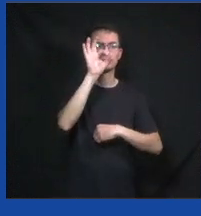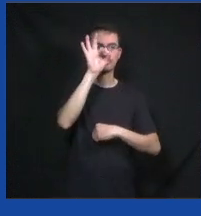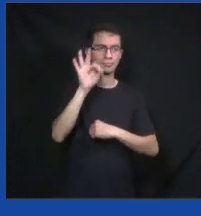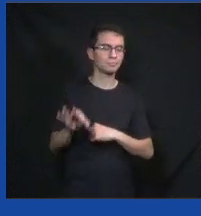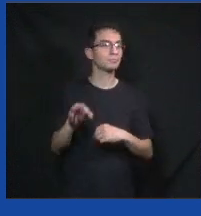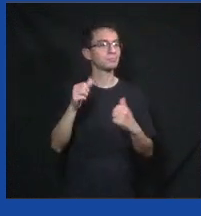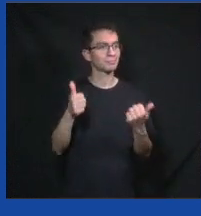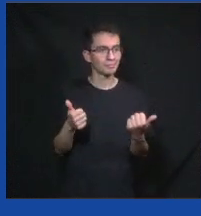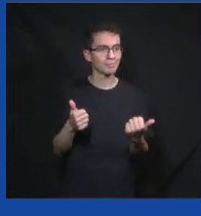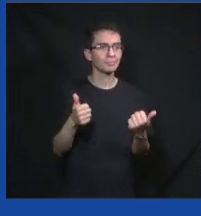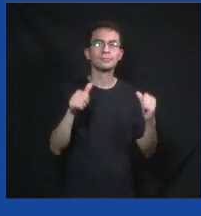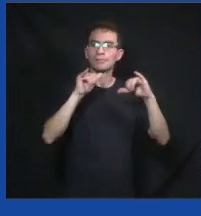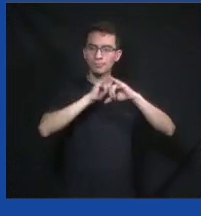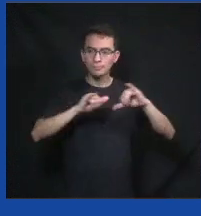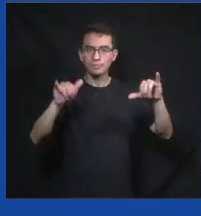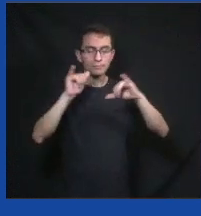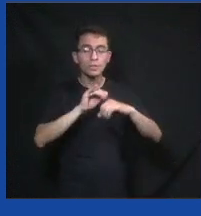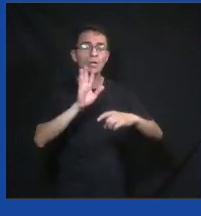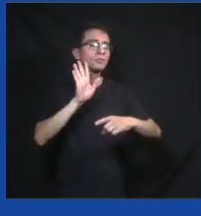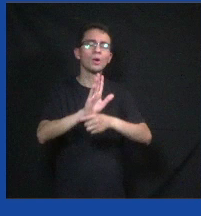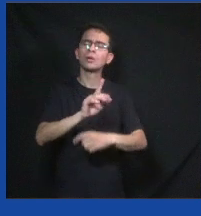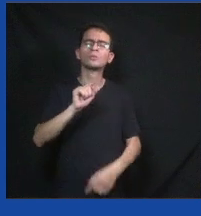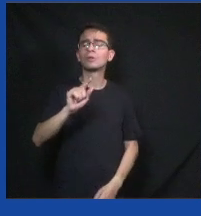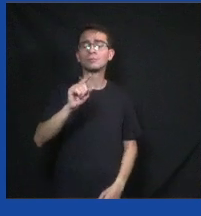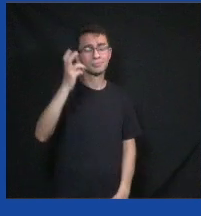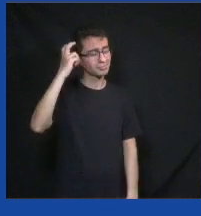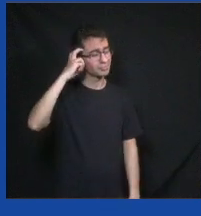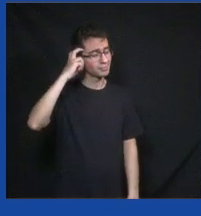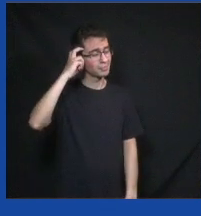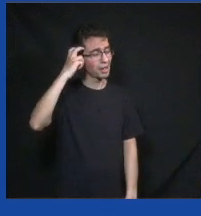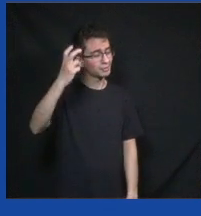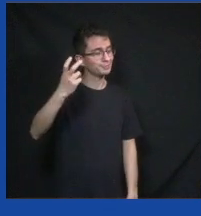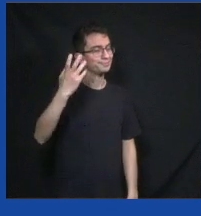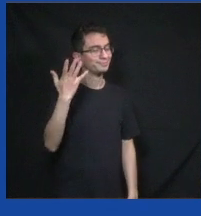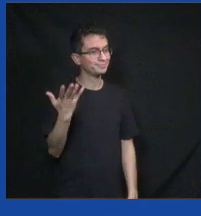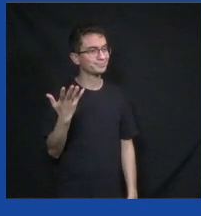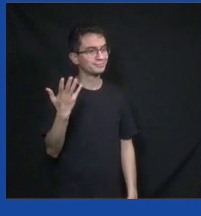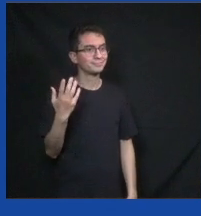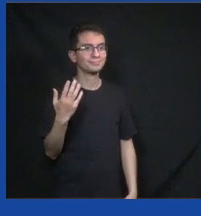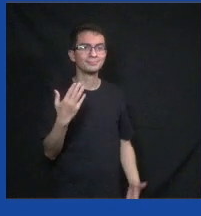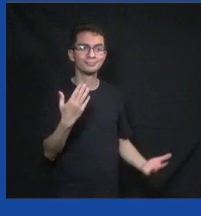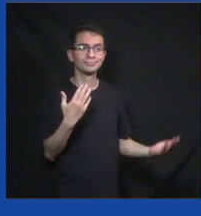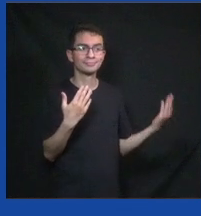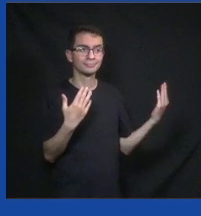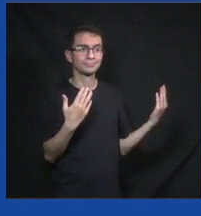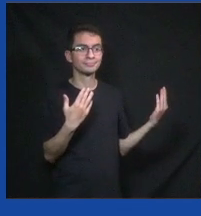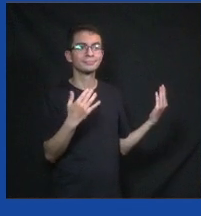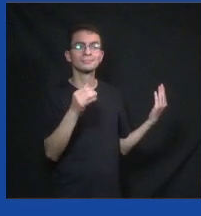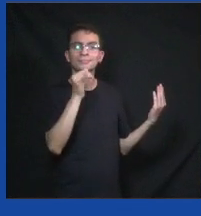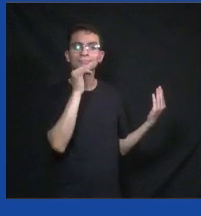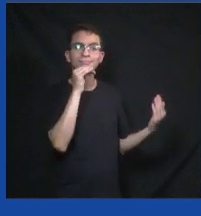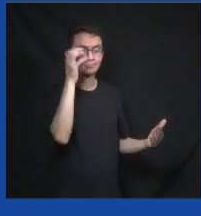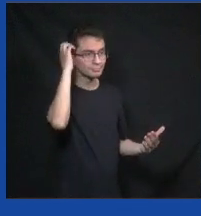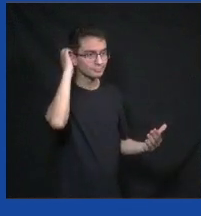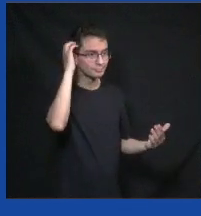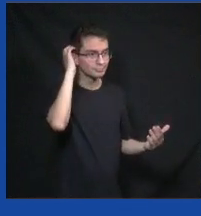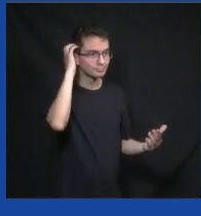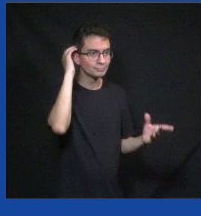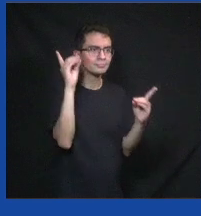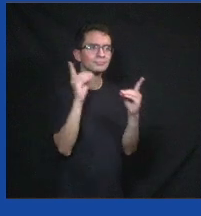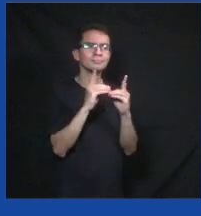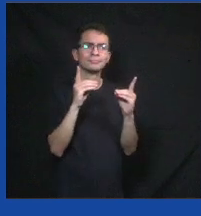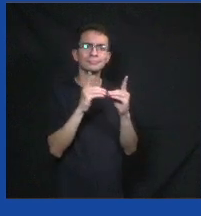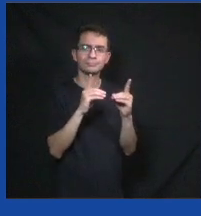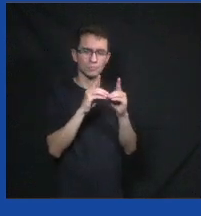80%. Gera muita informação, muita inteligência ali. Santo André, por exemplo, é cliente da gente. A cidade é completamente